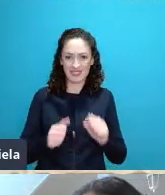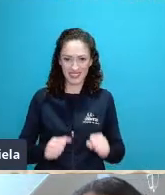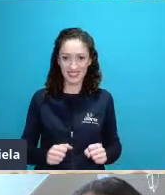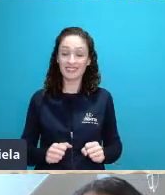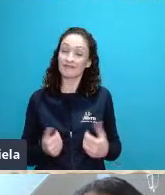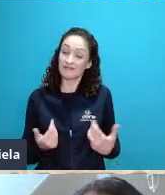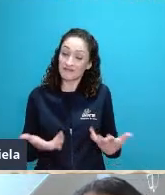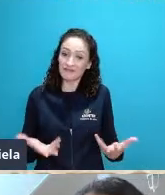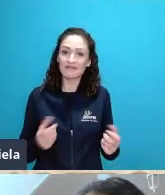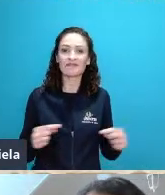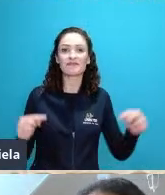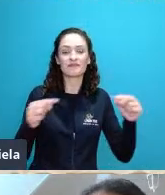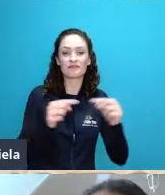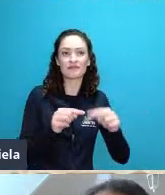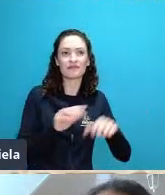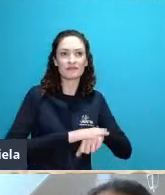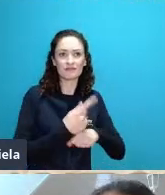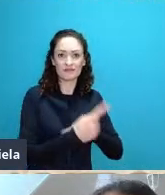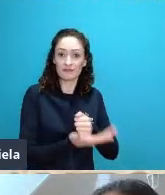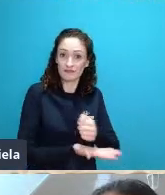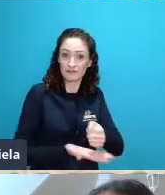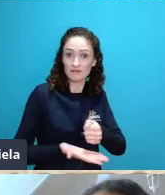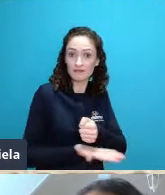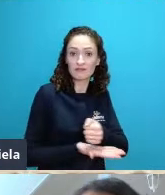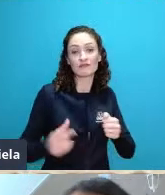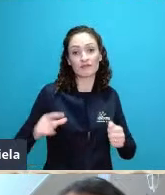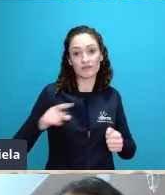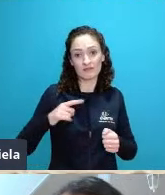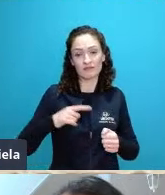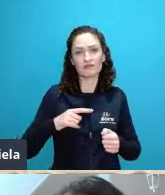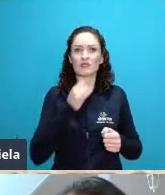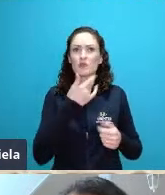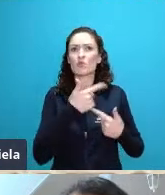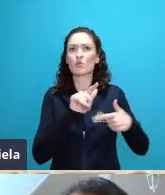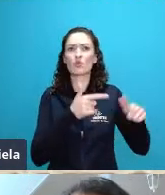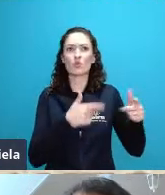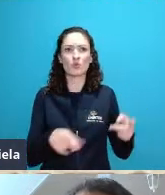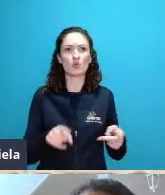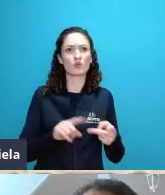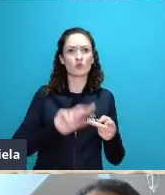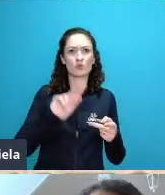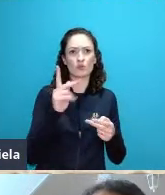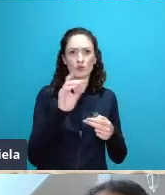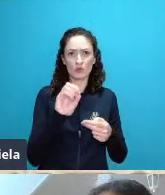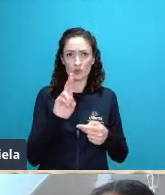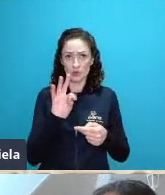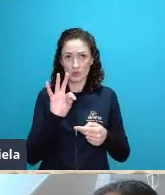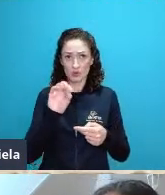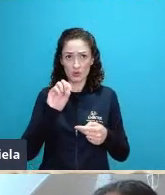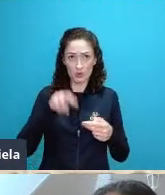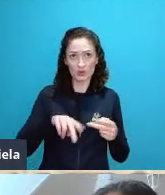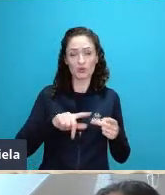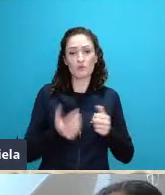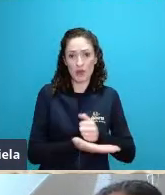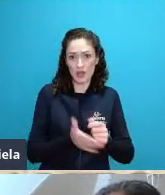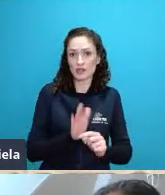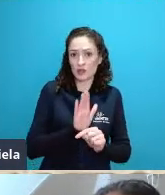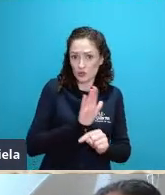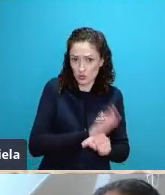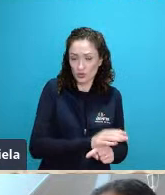outros dois nomes o Orton e o Strahler que trouxeram